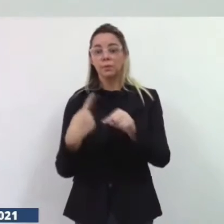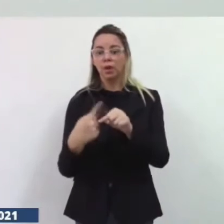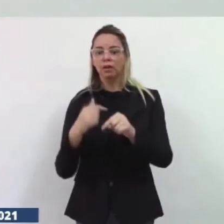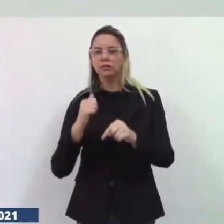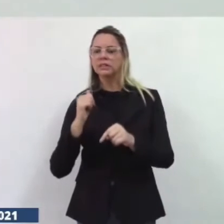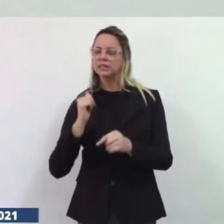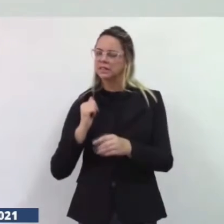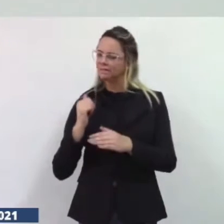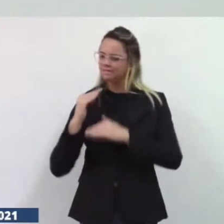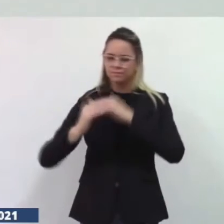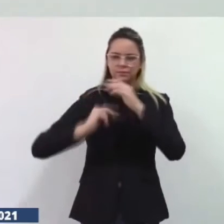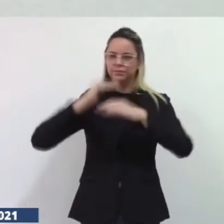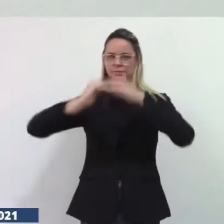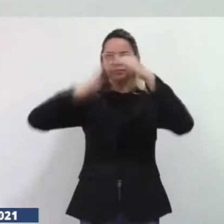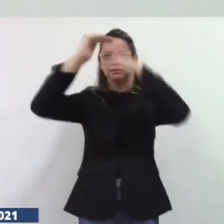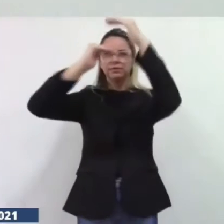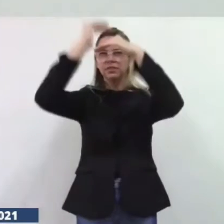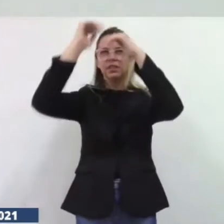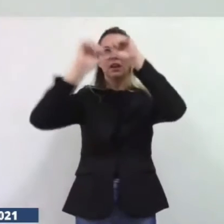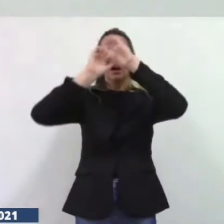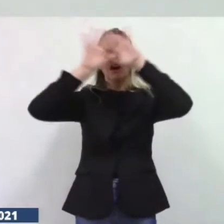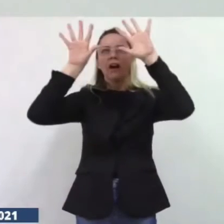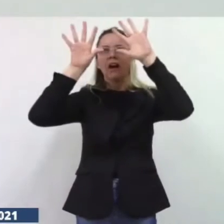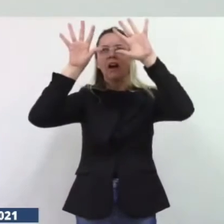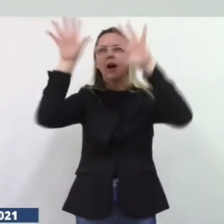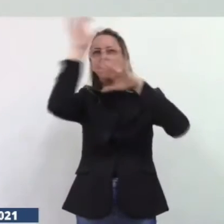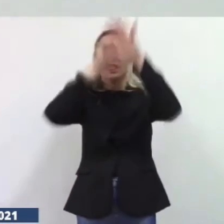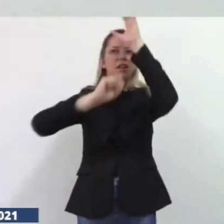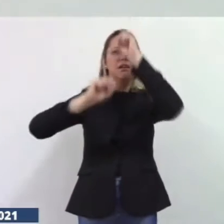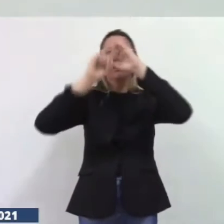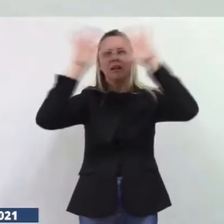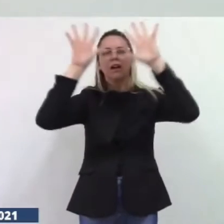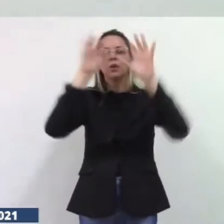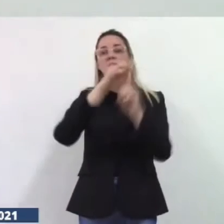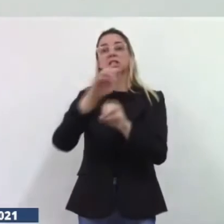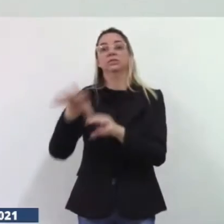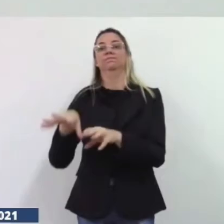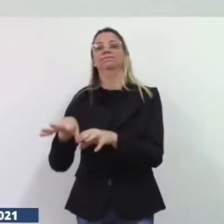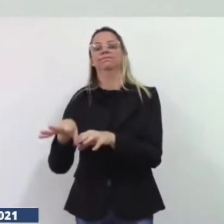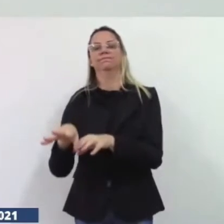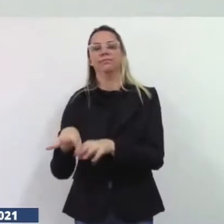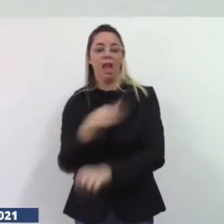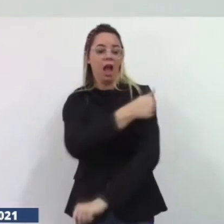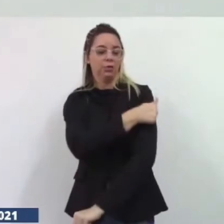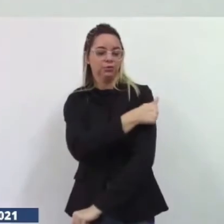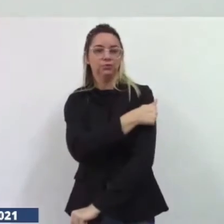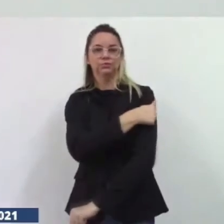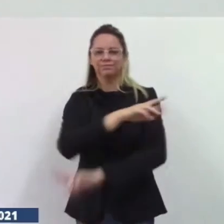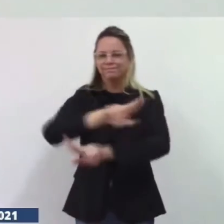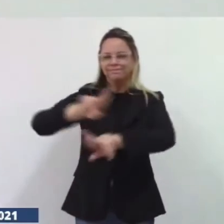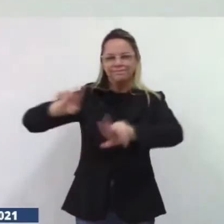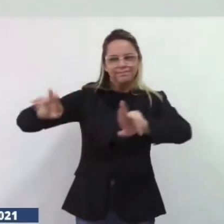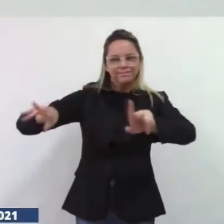o estudo o ensino vários alunos hoje quando cheguei naquela